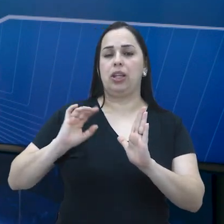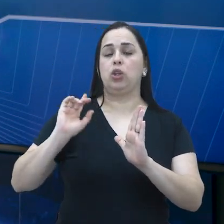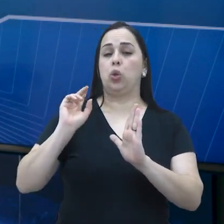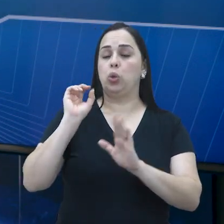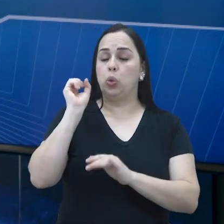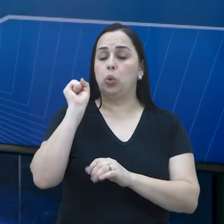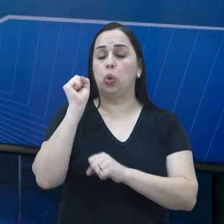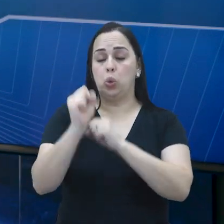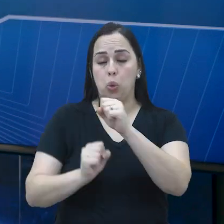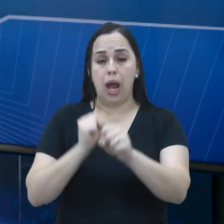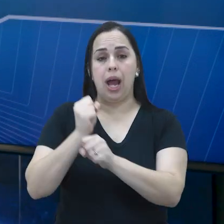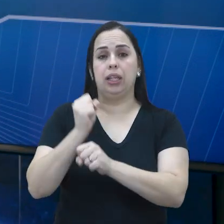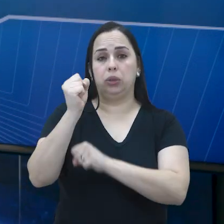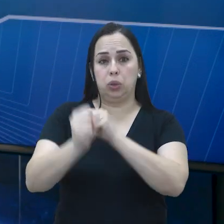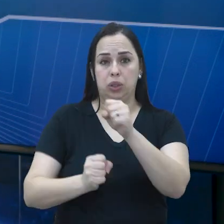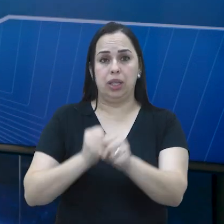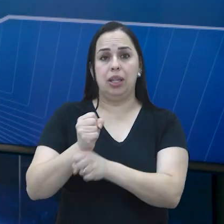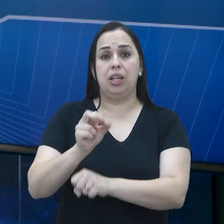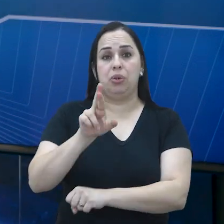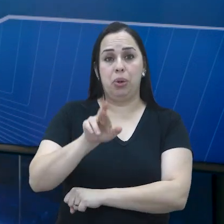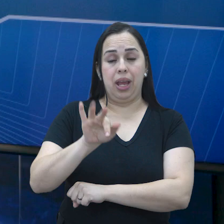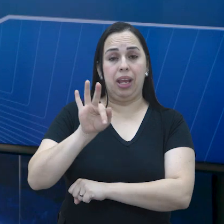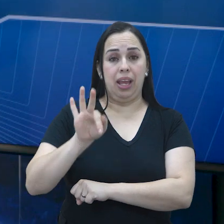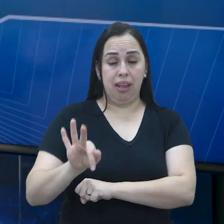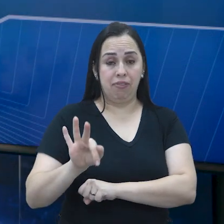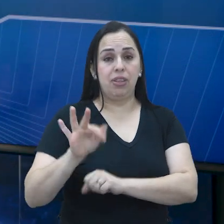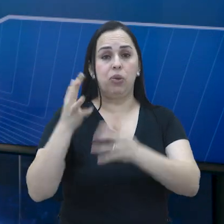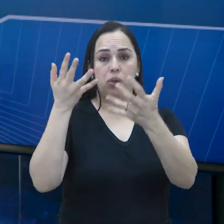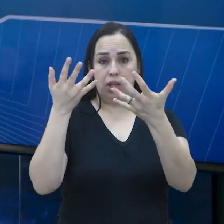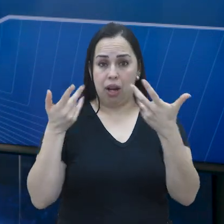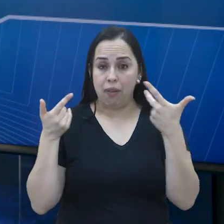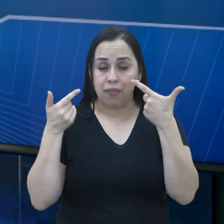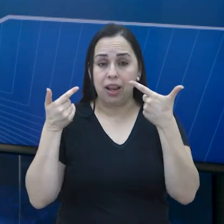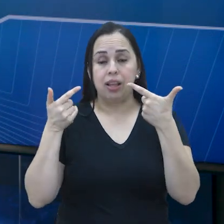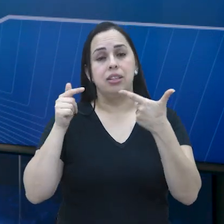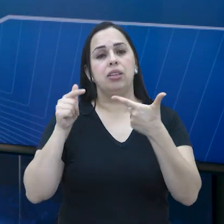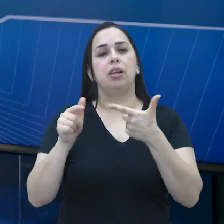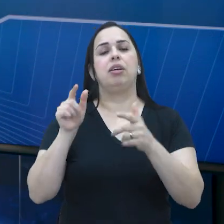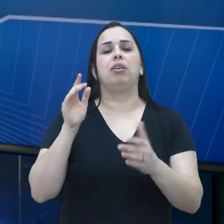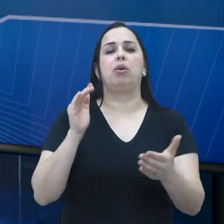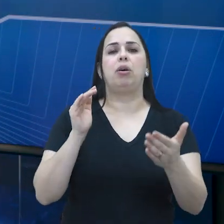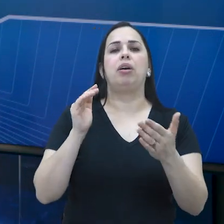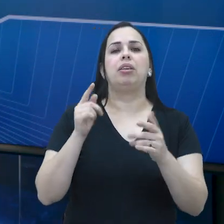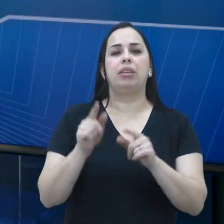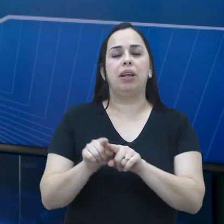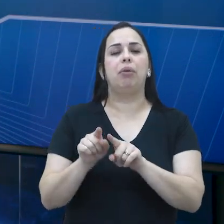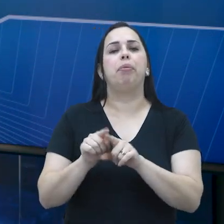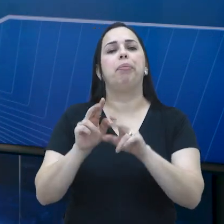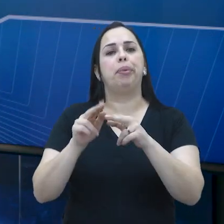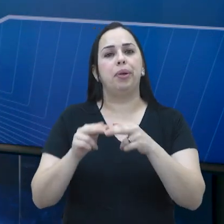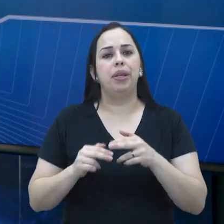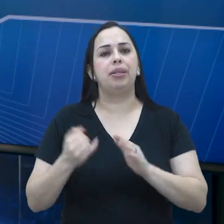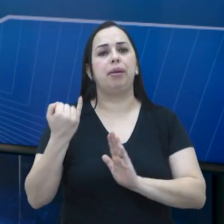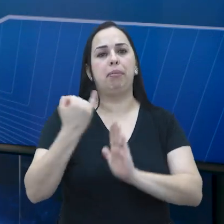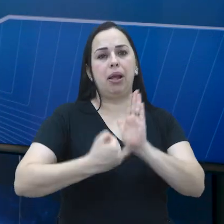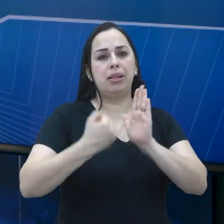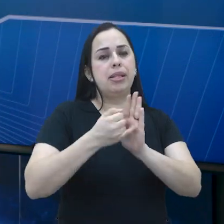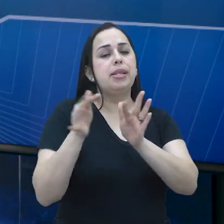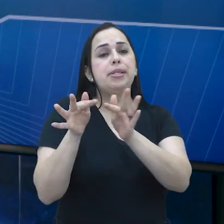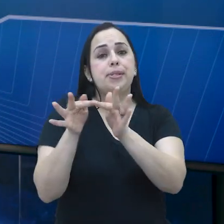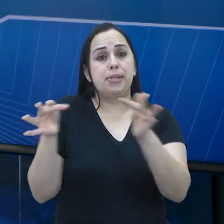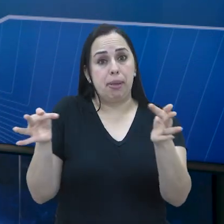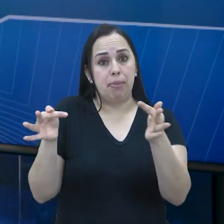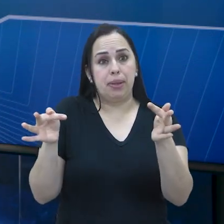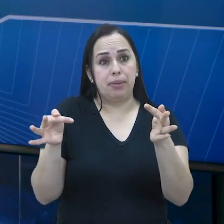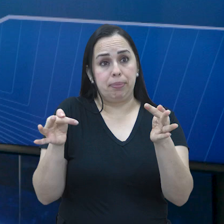acaba prestando declaração para a Receita Federal, daqueles rendimentos que a gente ganhou no ano anterior, e isso daí é uma das formas mais